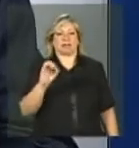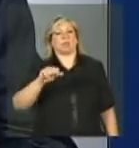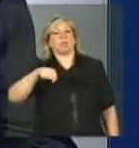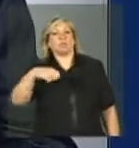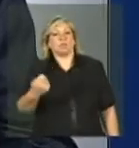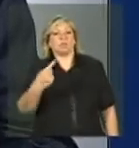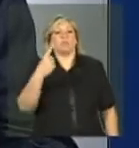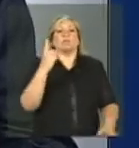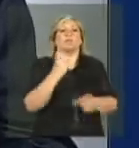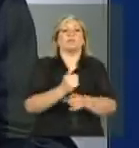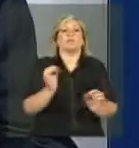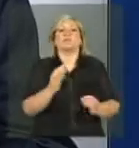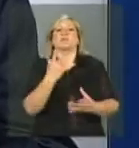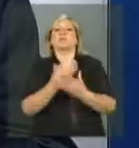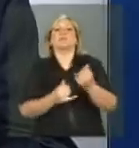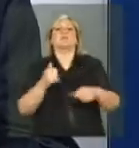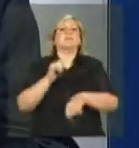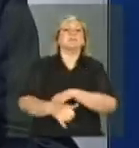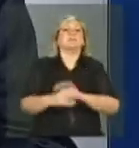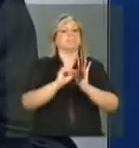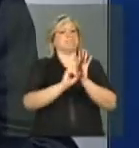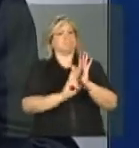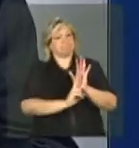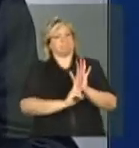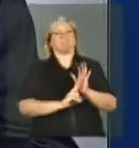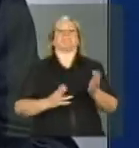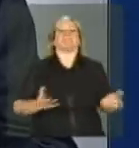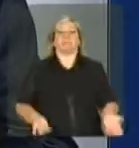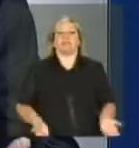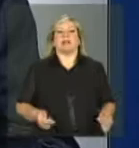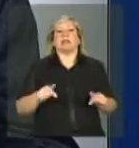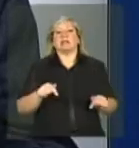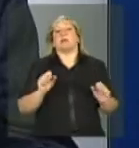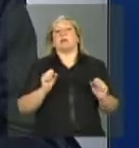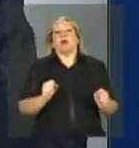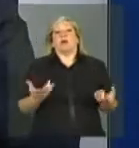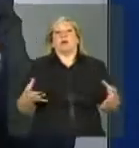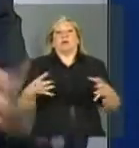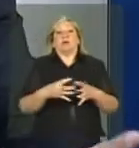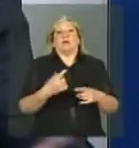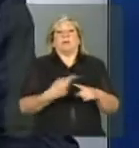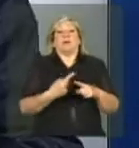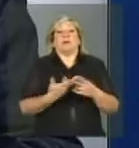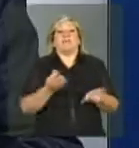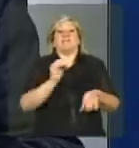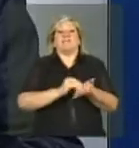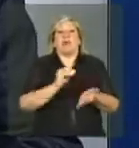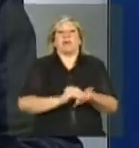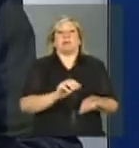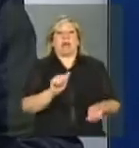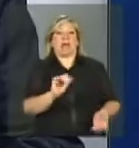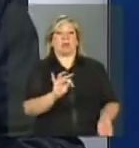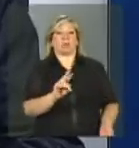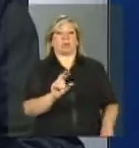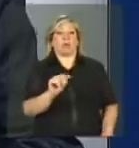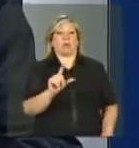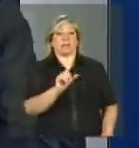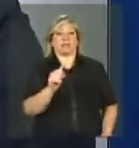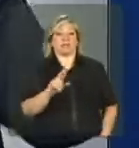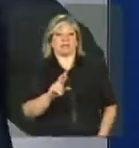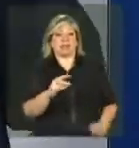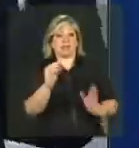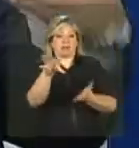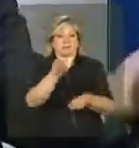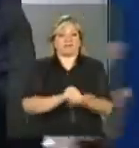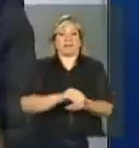localizados, isto pode encobrir várias situações. Pode encobrir uma desatualização cadastral, a família se mudou para o município